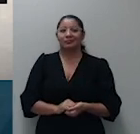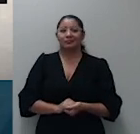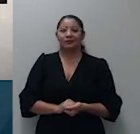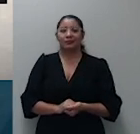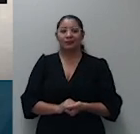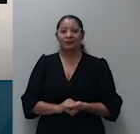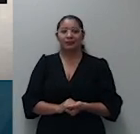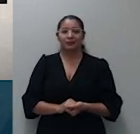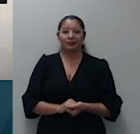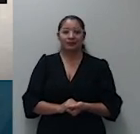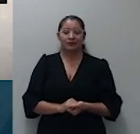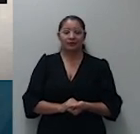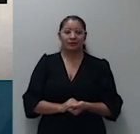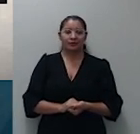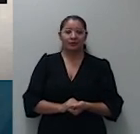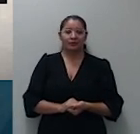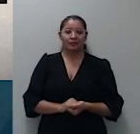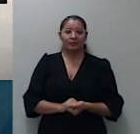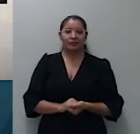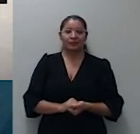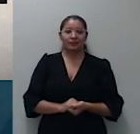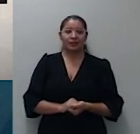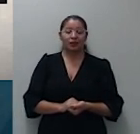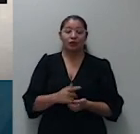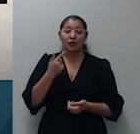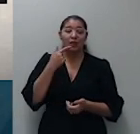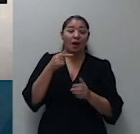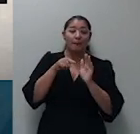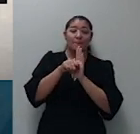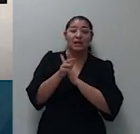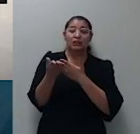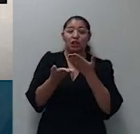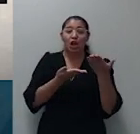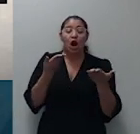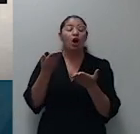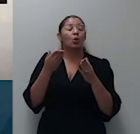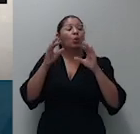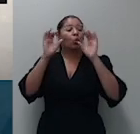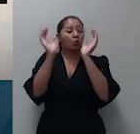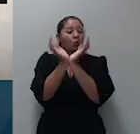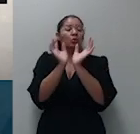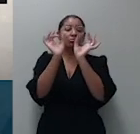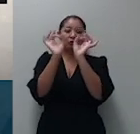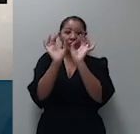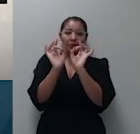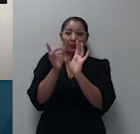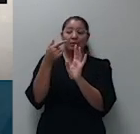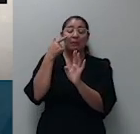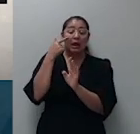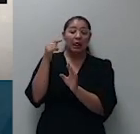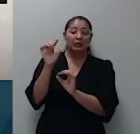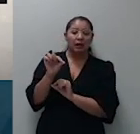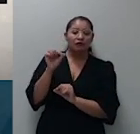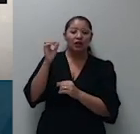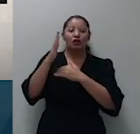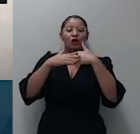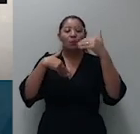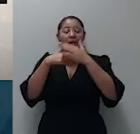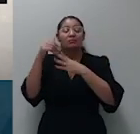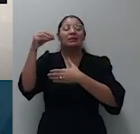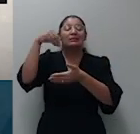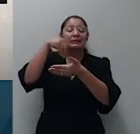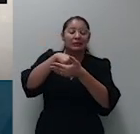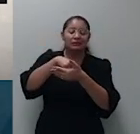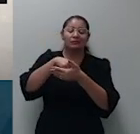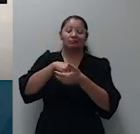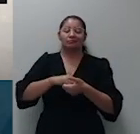afetação do tema a corte especial para definição da competência interna e consequentemente